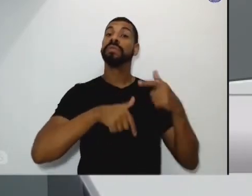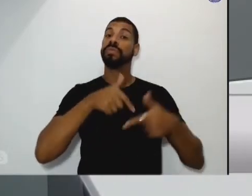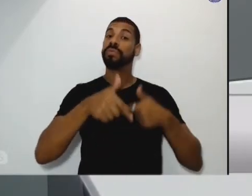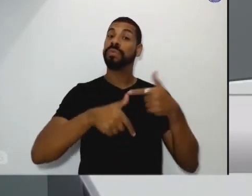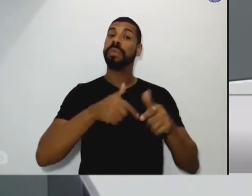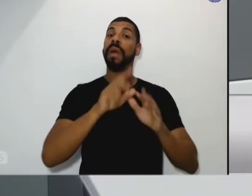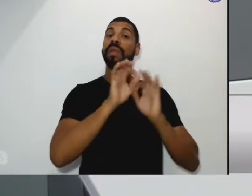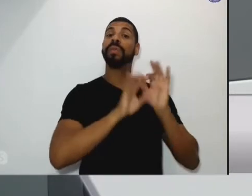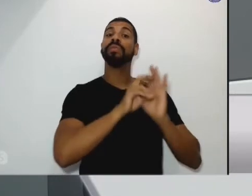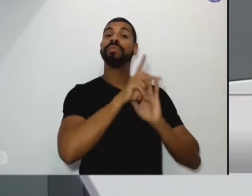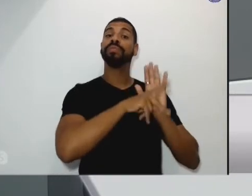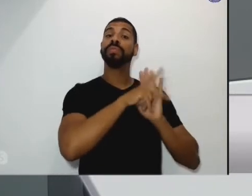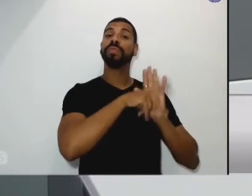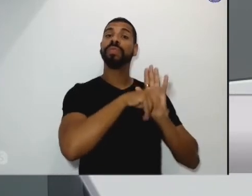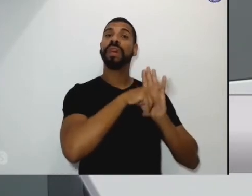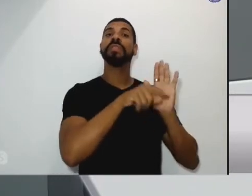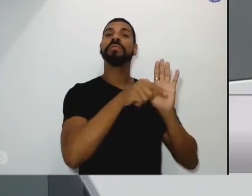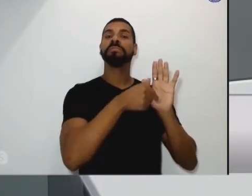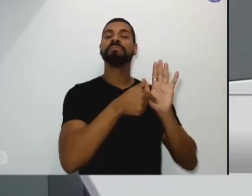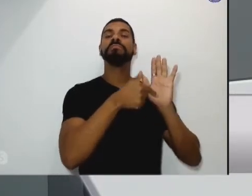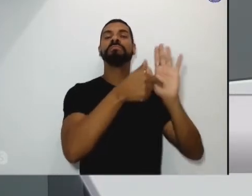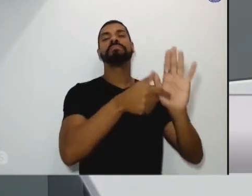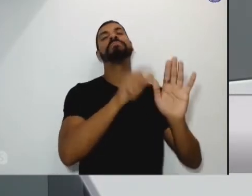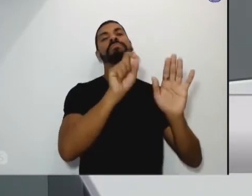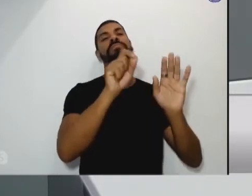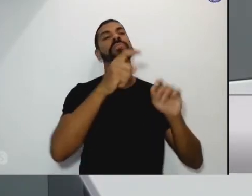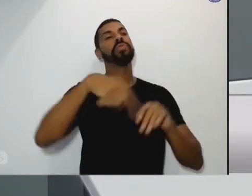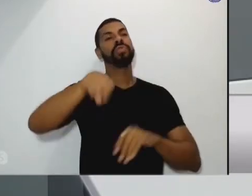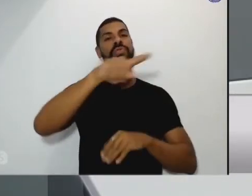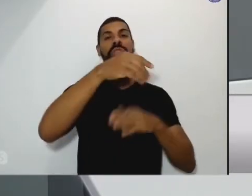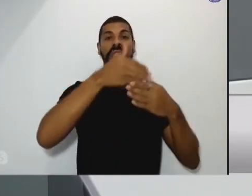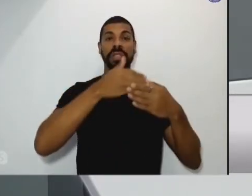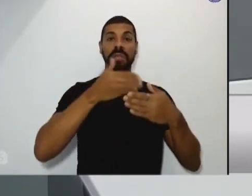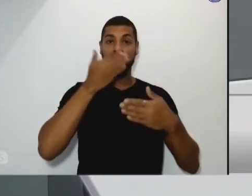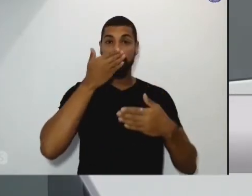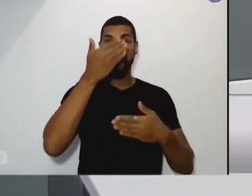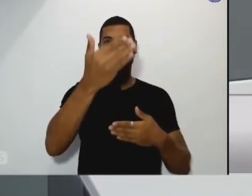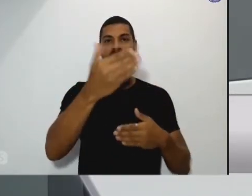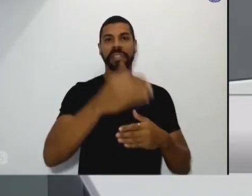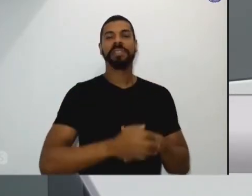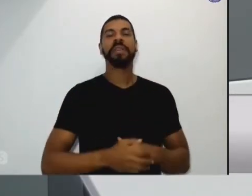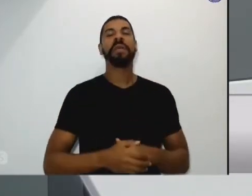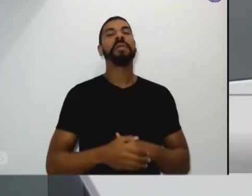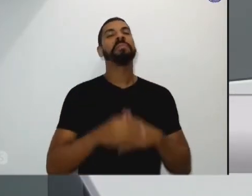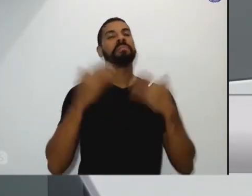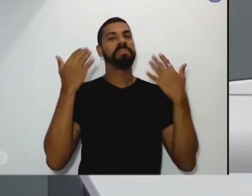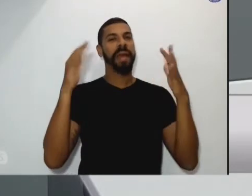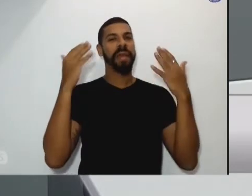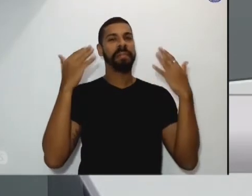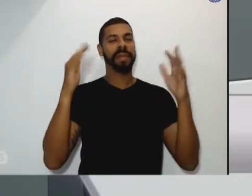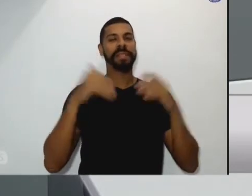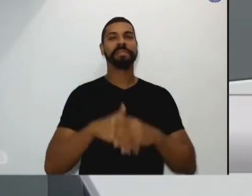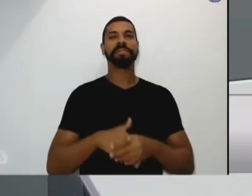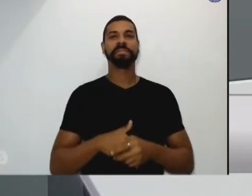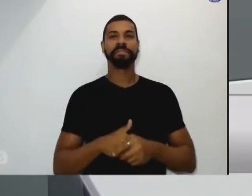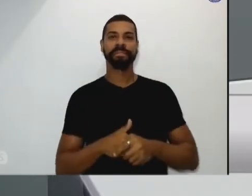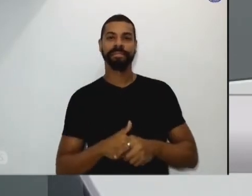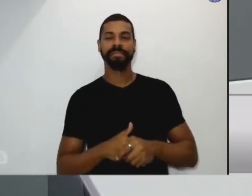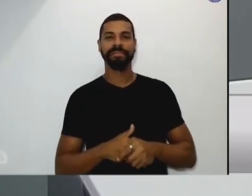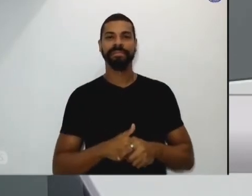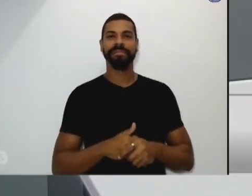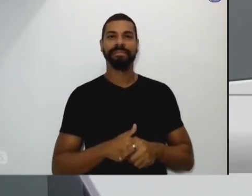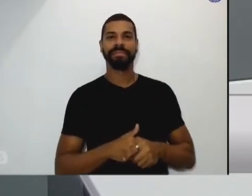aquele setor conquistou e vocês que estão à frente toda a equipe parabéns e aí fortalecer que a